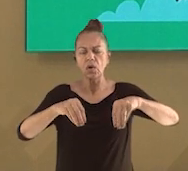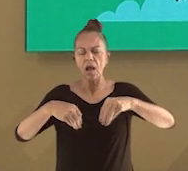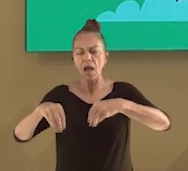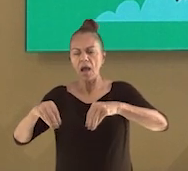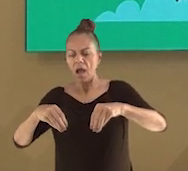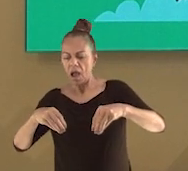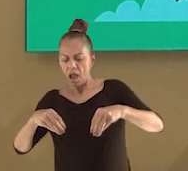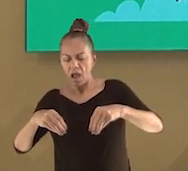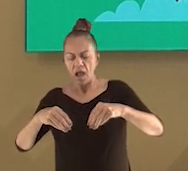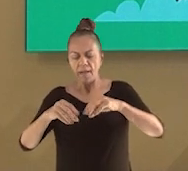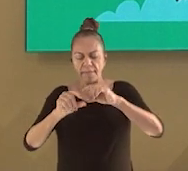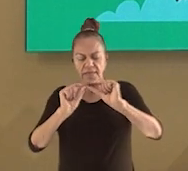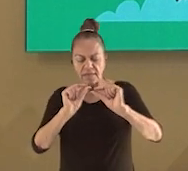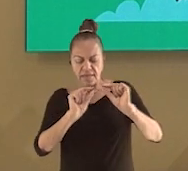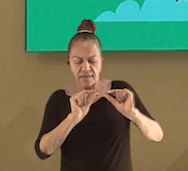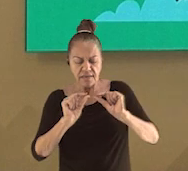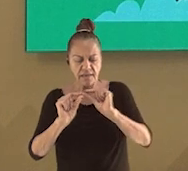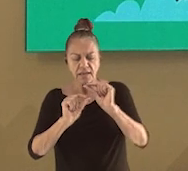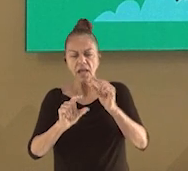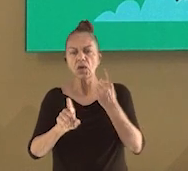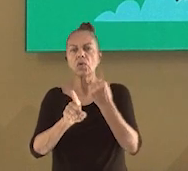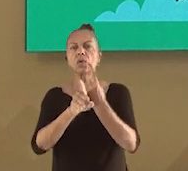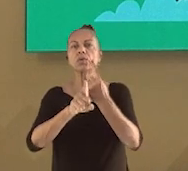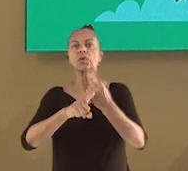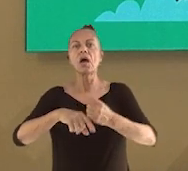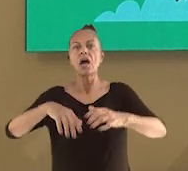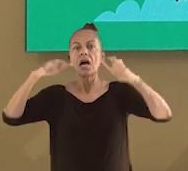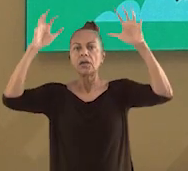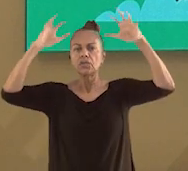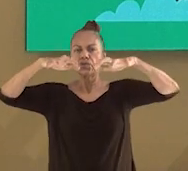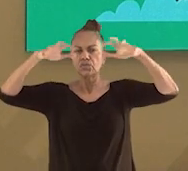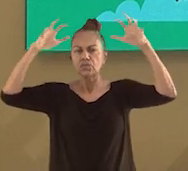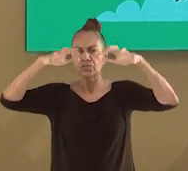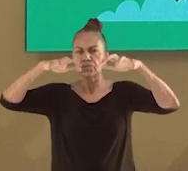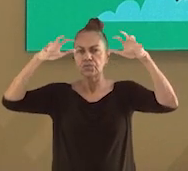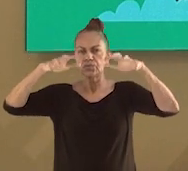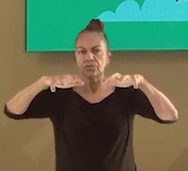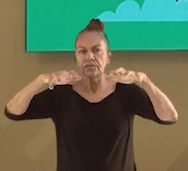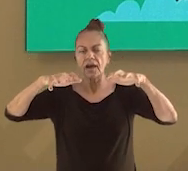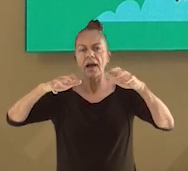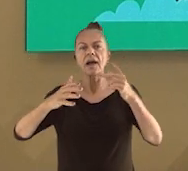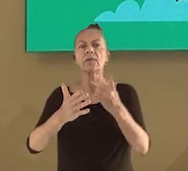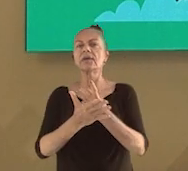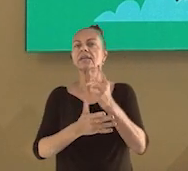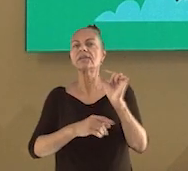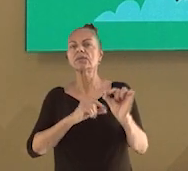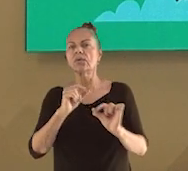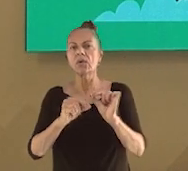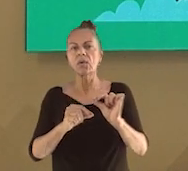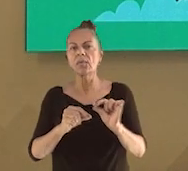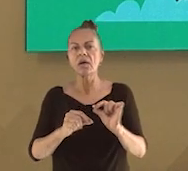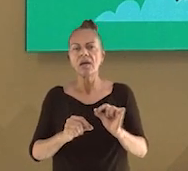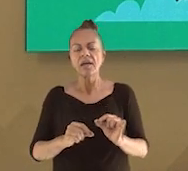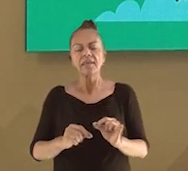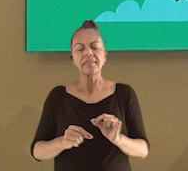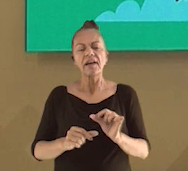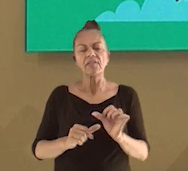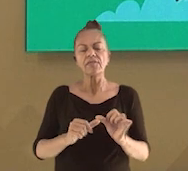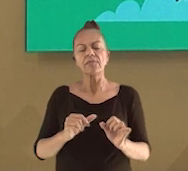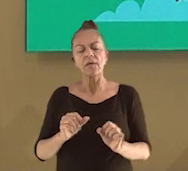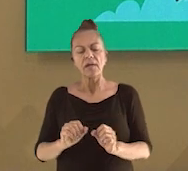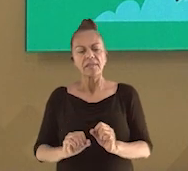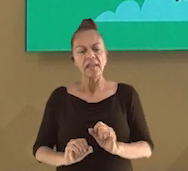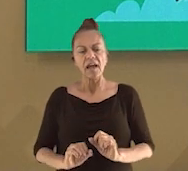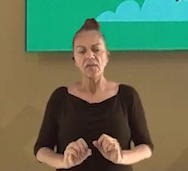que chegou até a chuva. Por serem pequenos e leves, os microplásticos estão evaporando